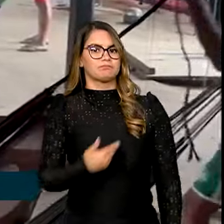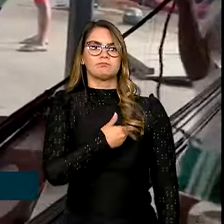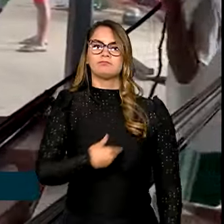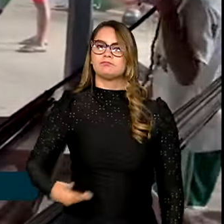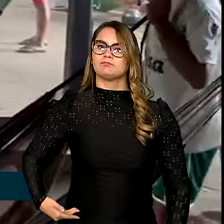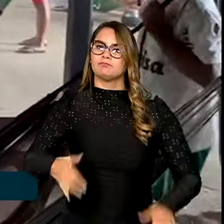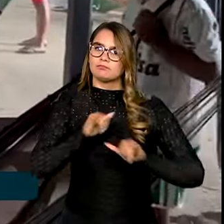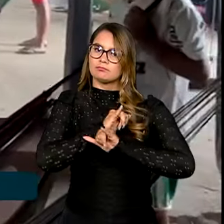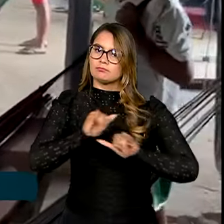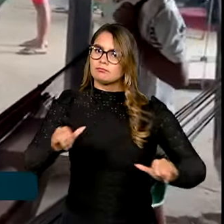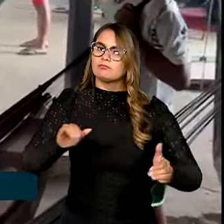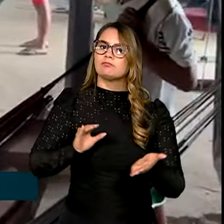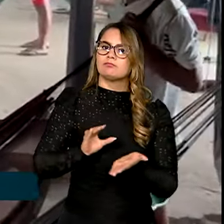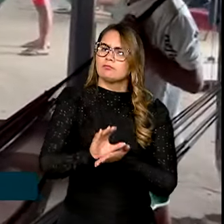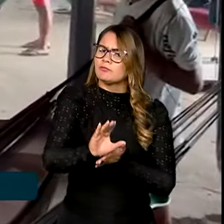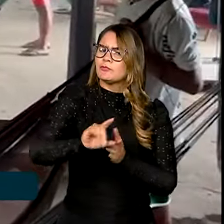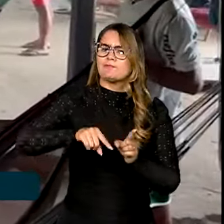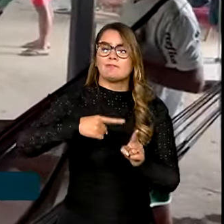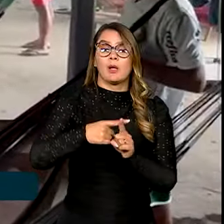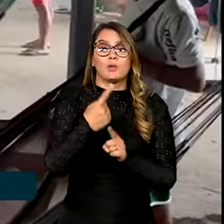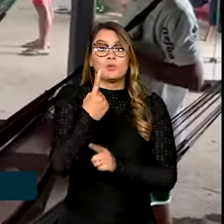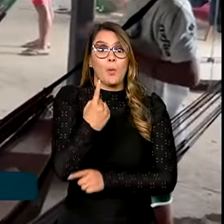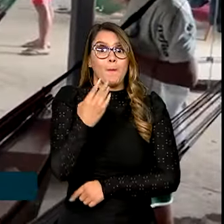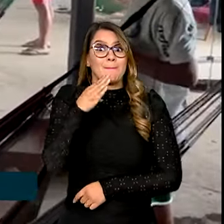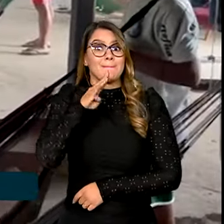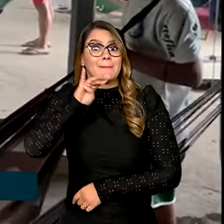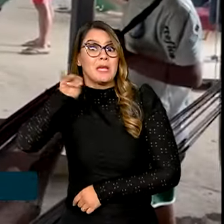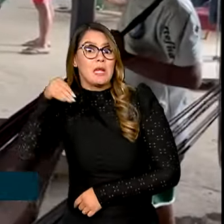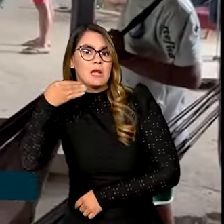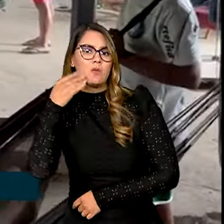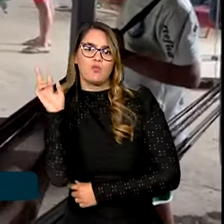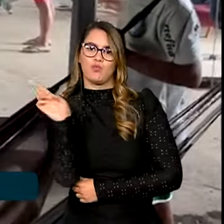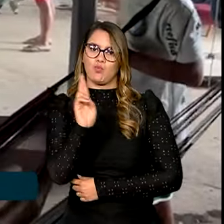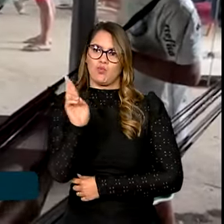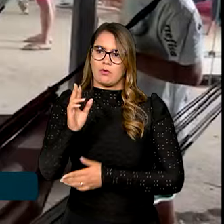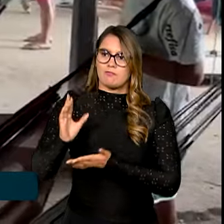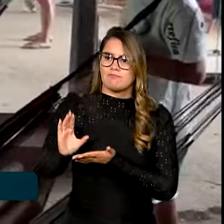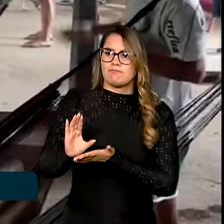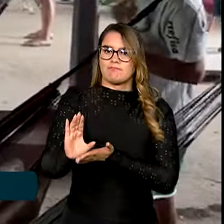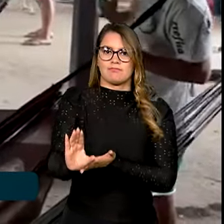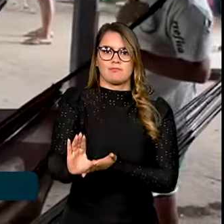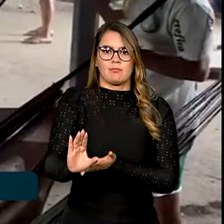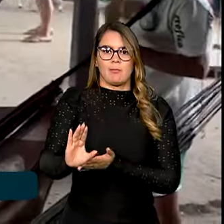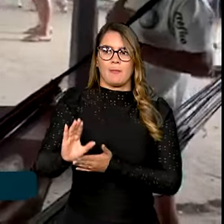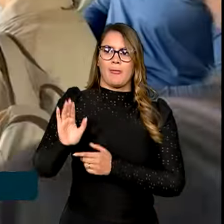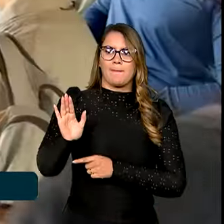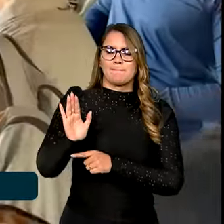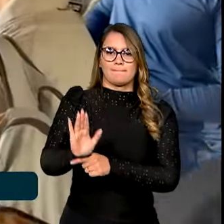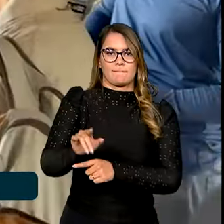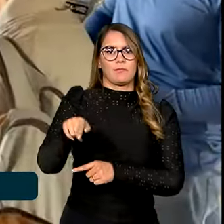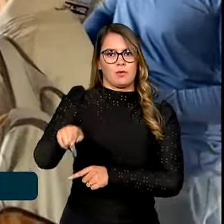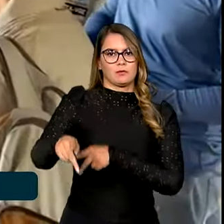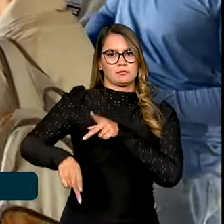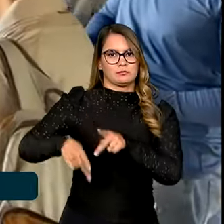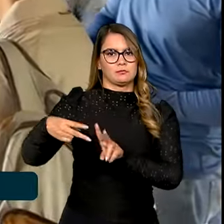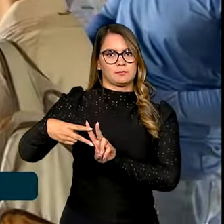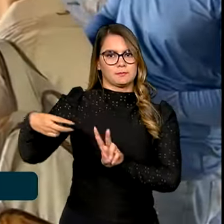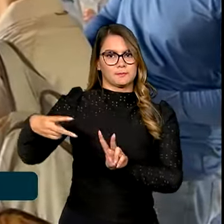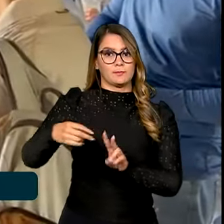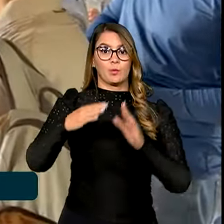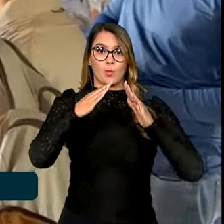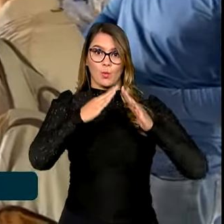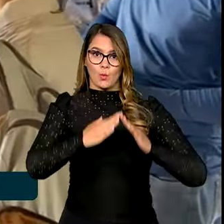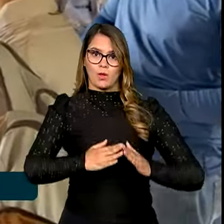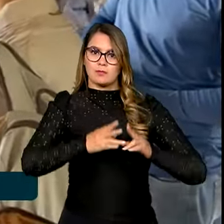anunciou que vai investir mais de um bilhão de reais em ações de assistência aos indígenas e uma casa de governo